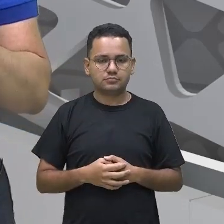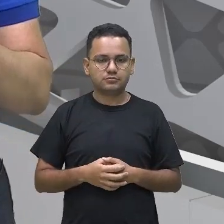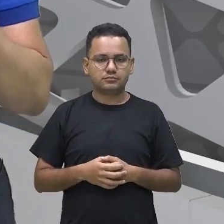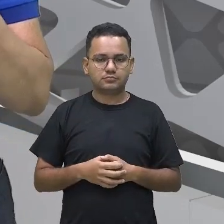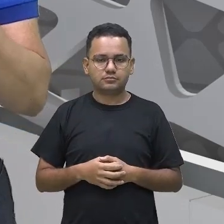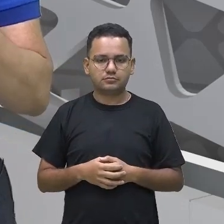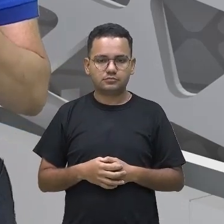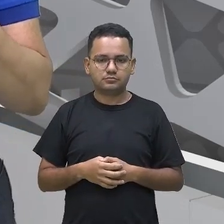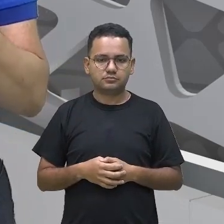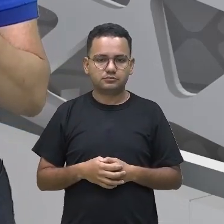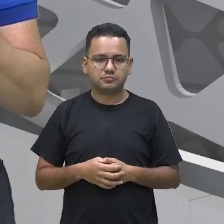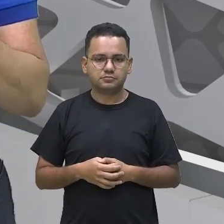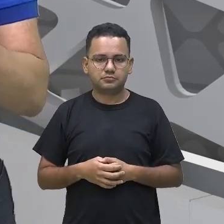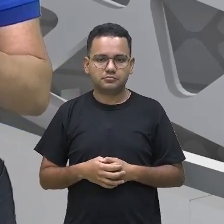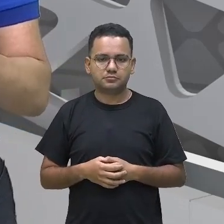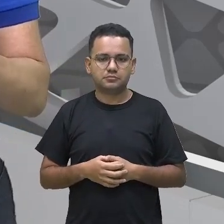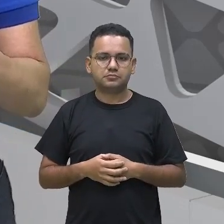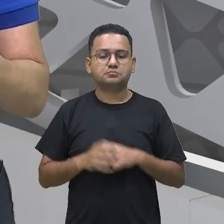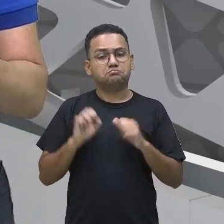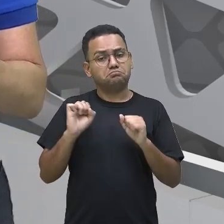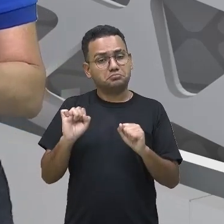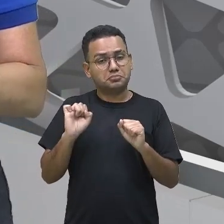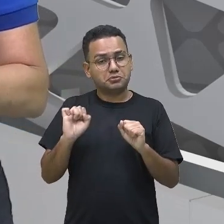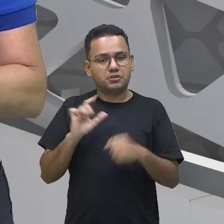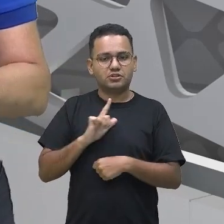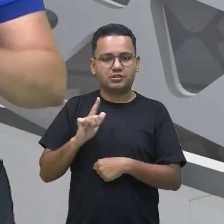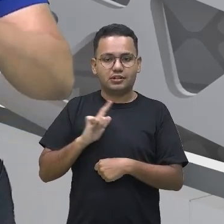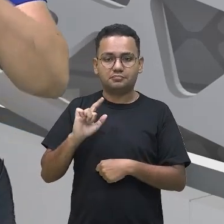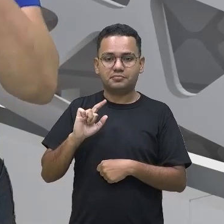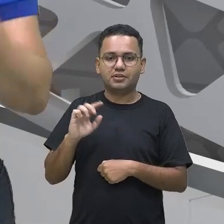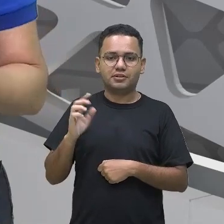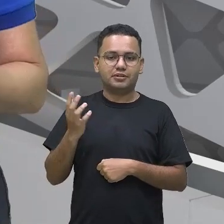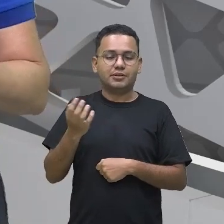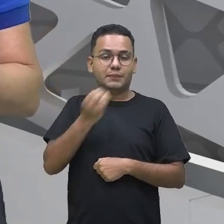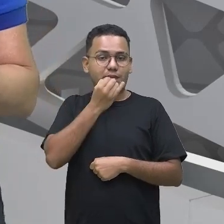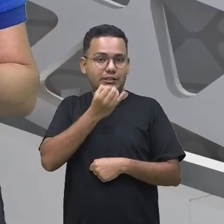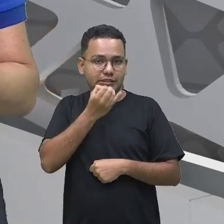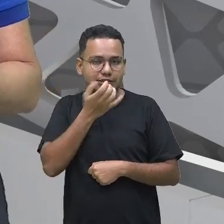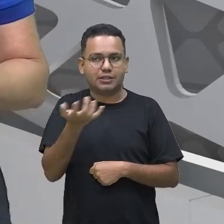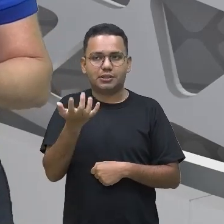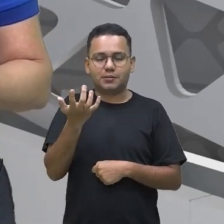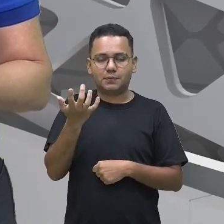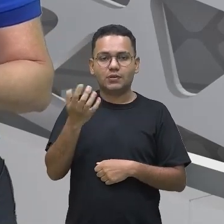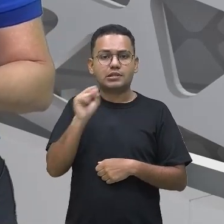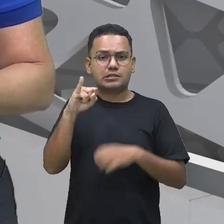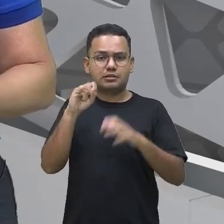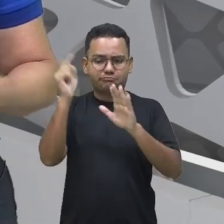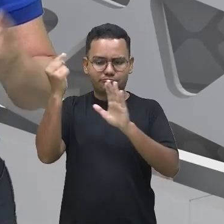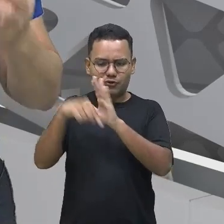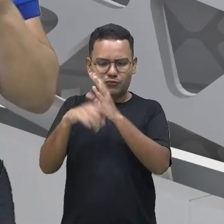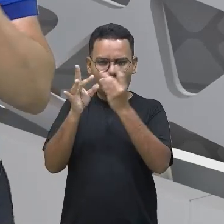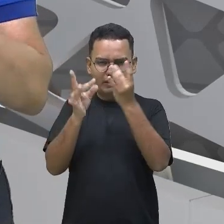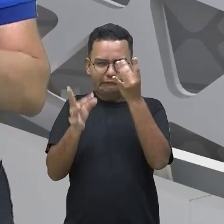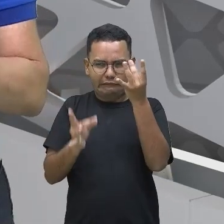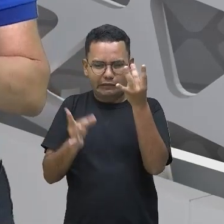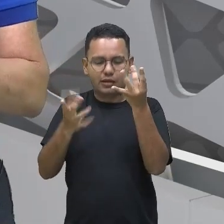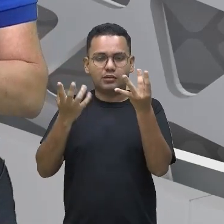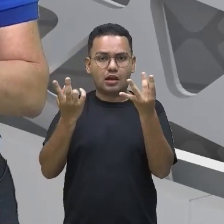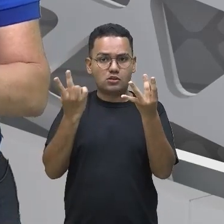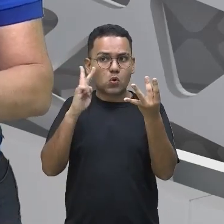passar, acho que uns dois dias fazendo essa leitura, né? De todas essas informações, mas quando se